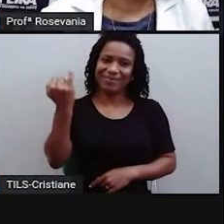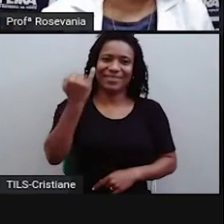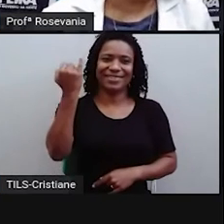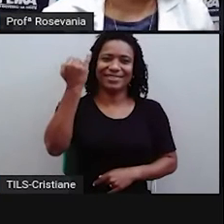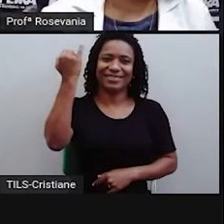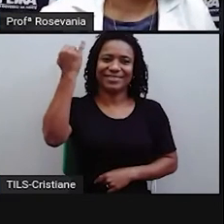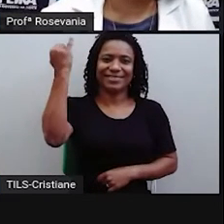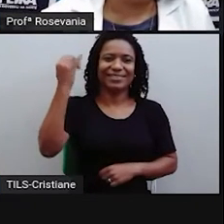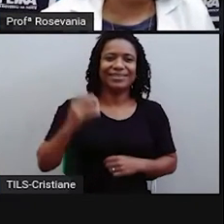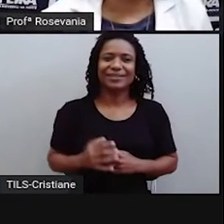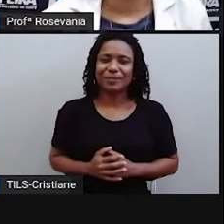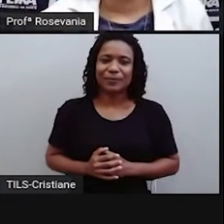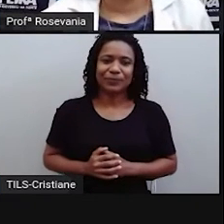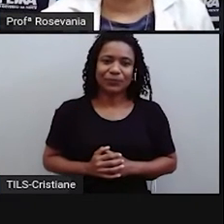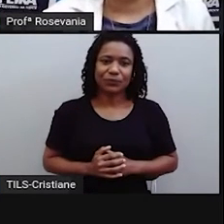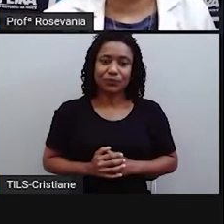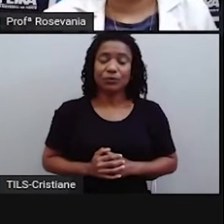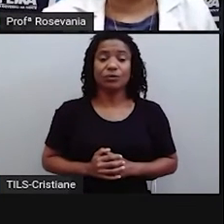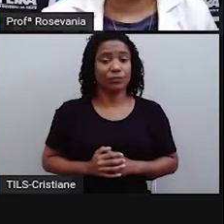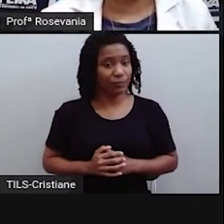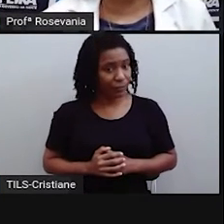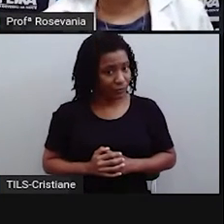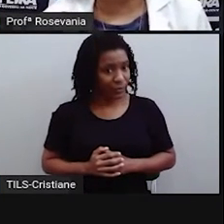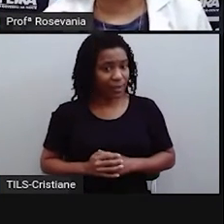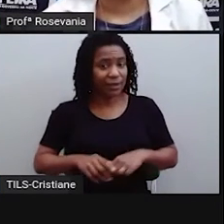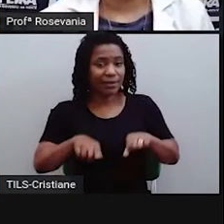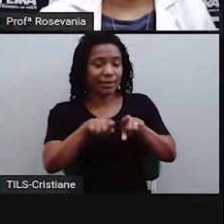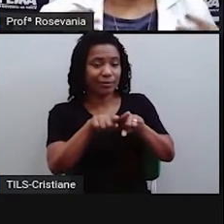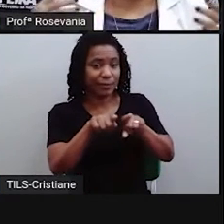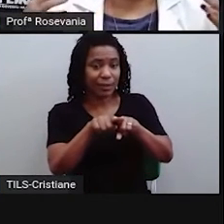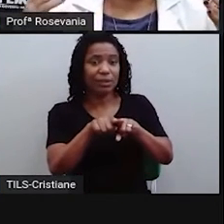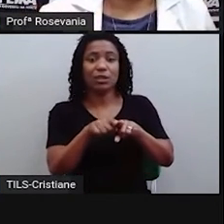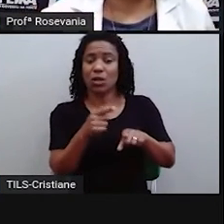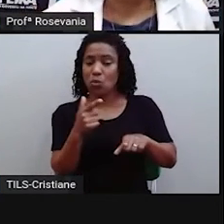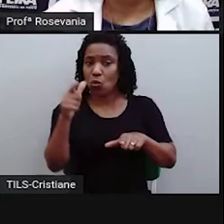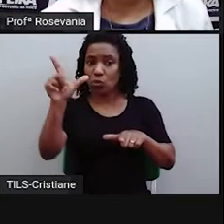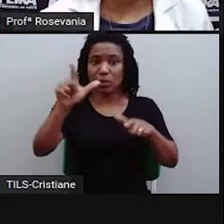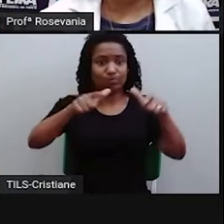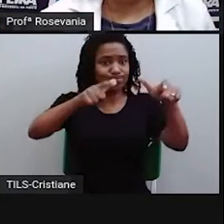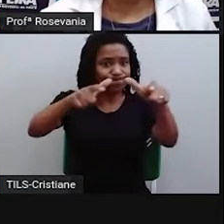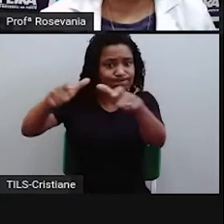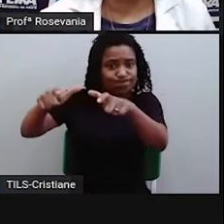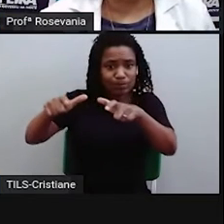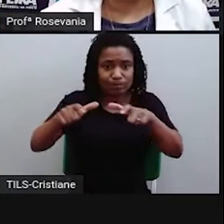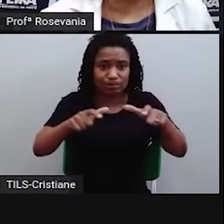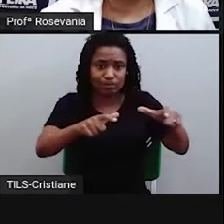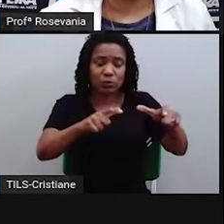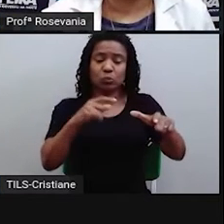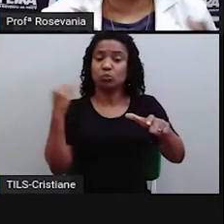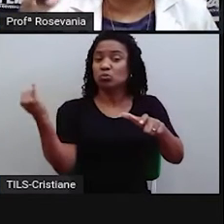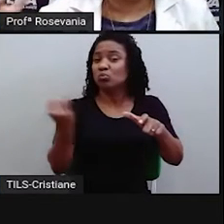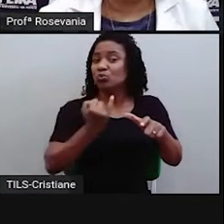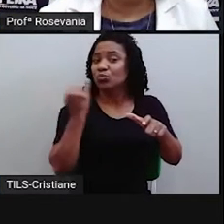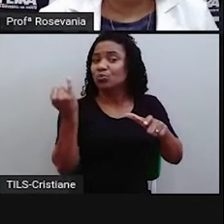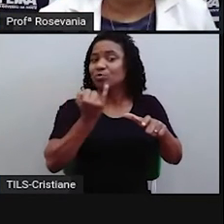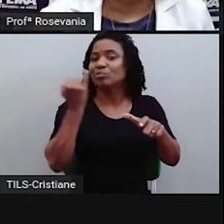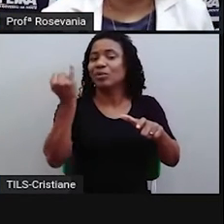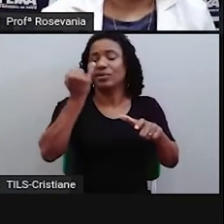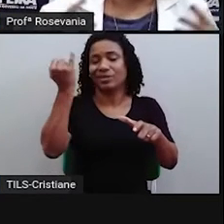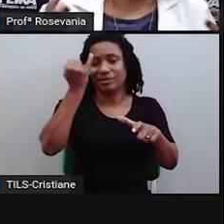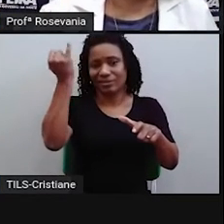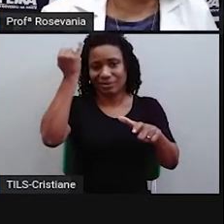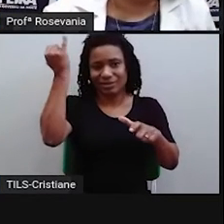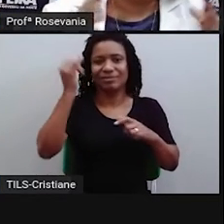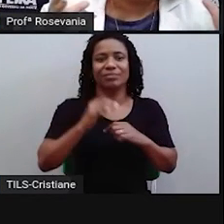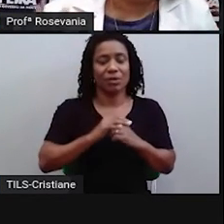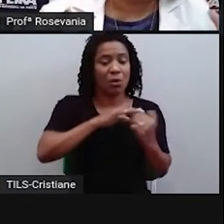existem outras formas, né? Bem mais elaborada, bem mais, embora dizer assim, né? Pensada no mundo inteiro,